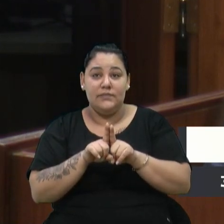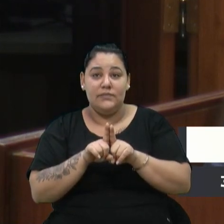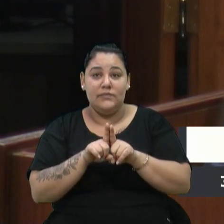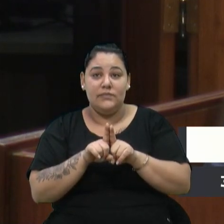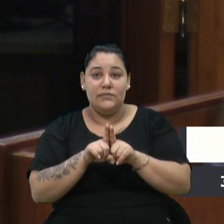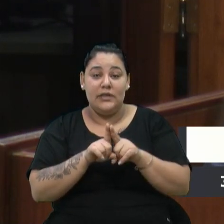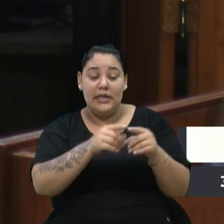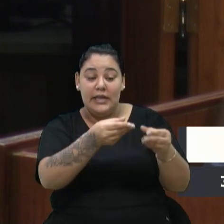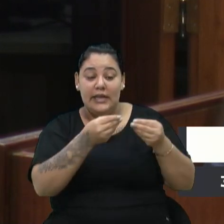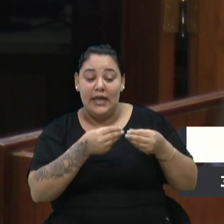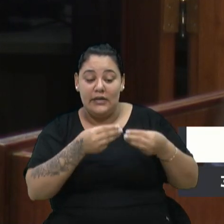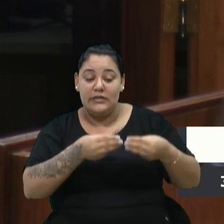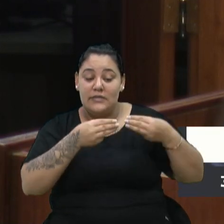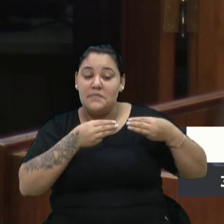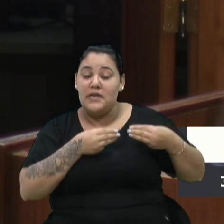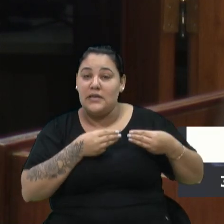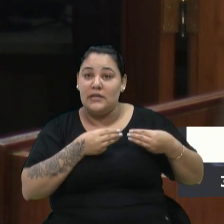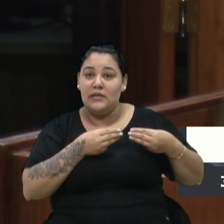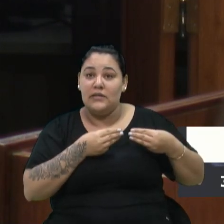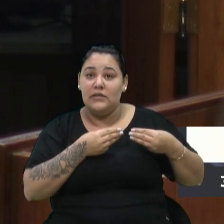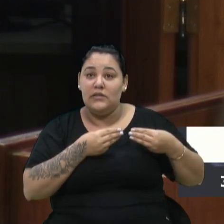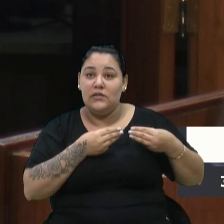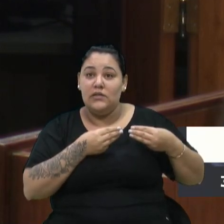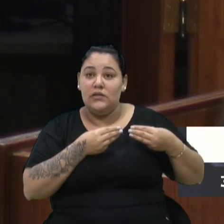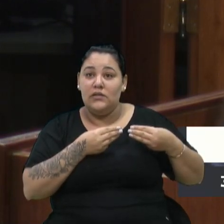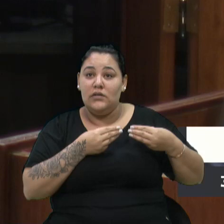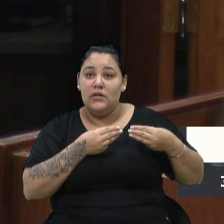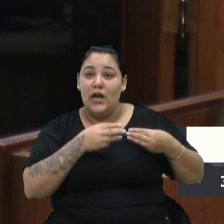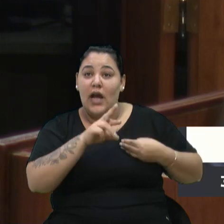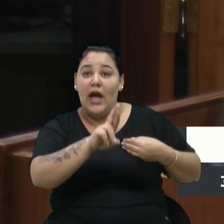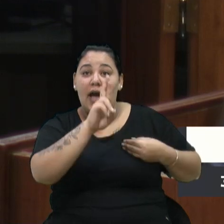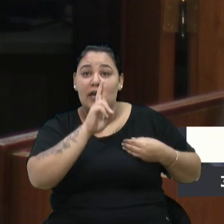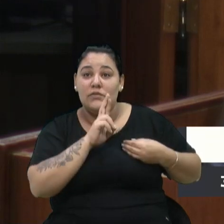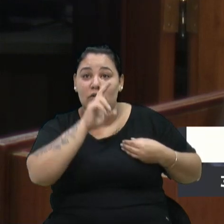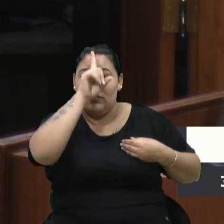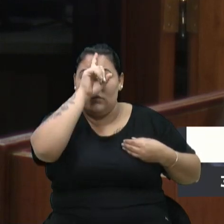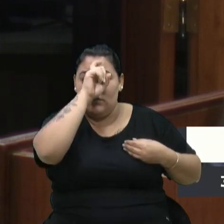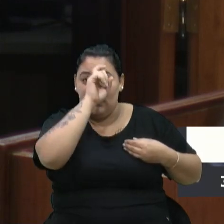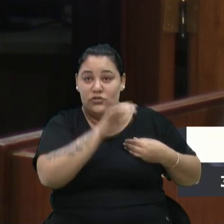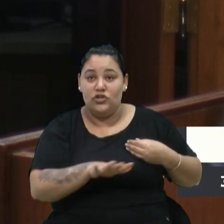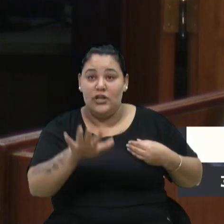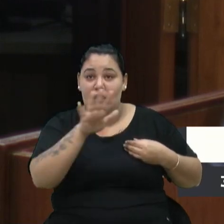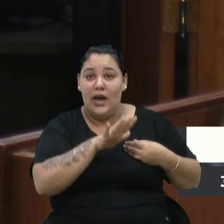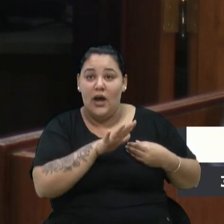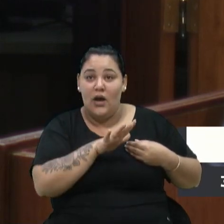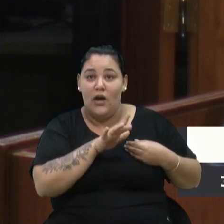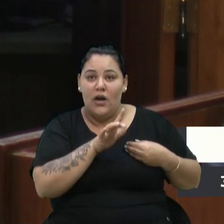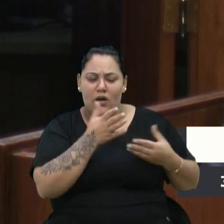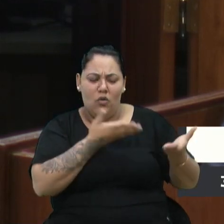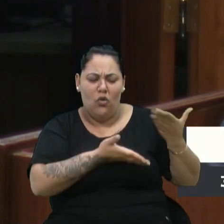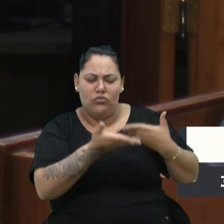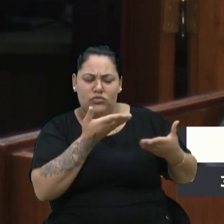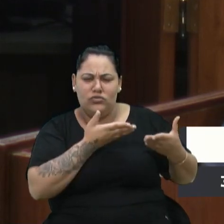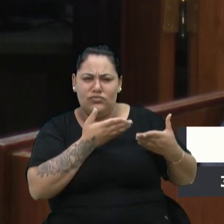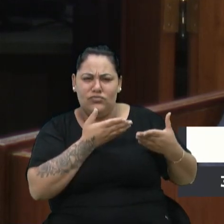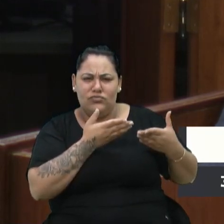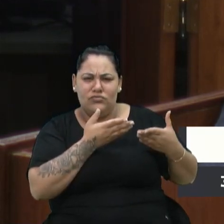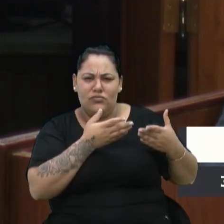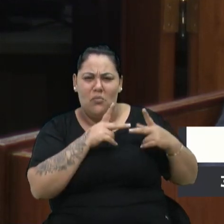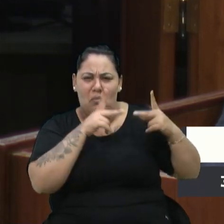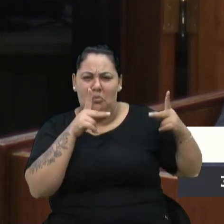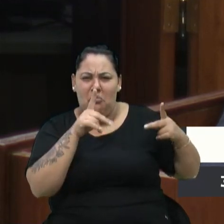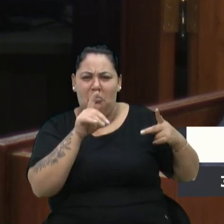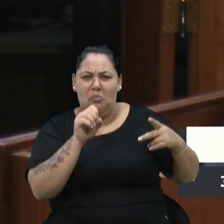proporcionaram essas emendas. Daí a resposta do Hospital Geral é consulte o portal de transparência. Então